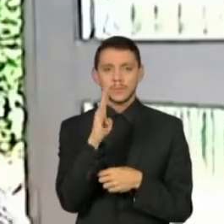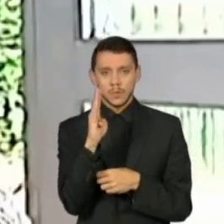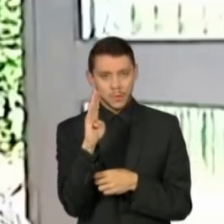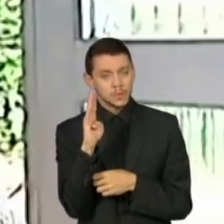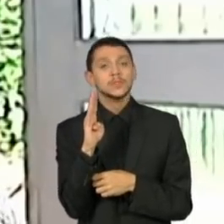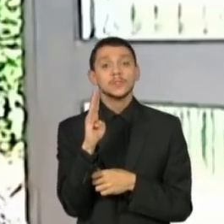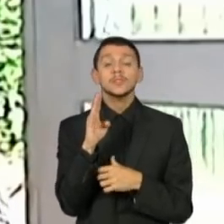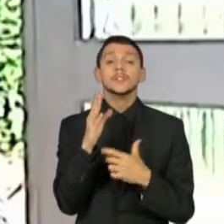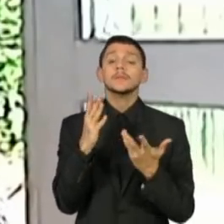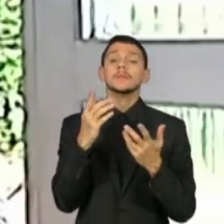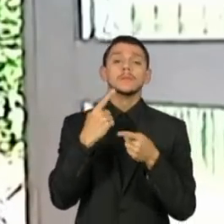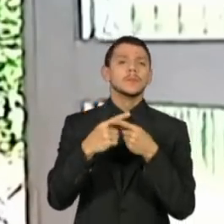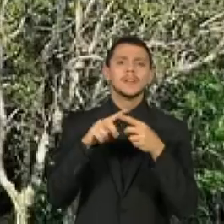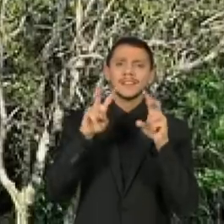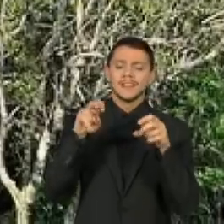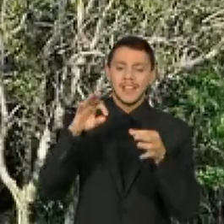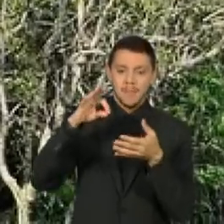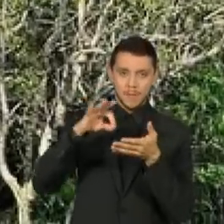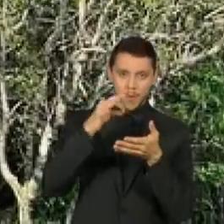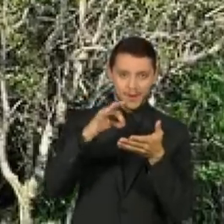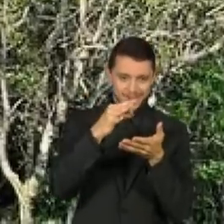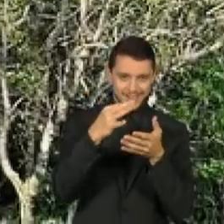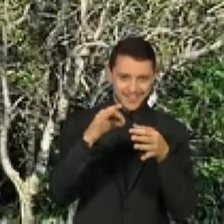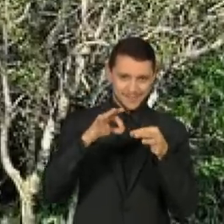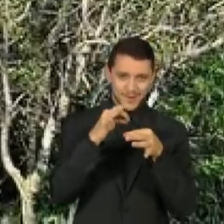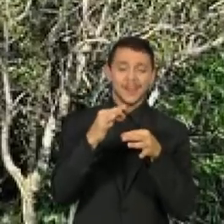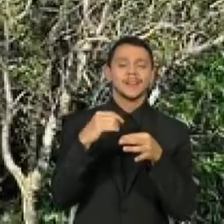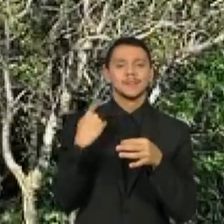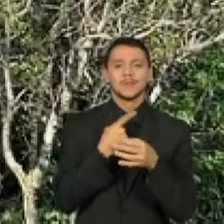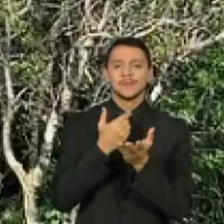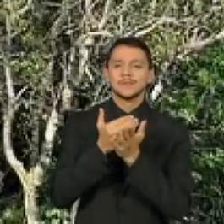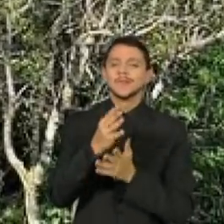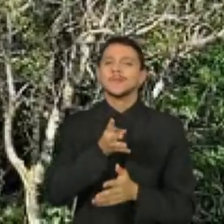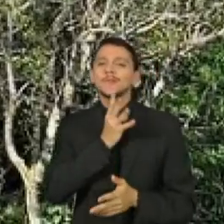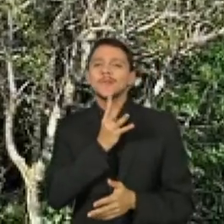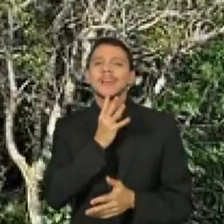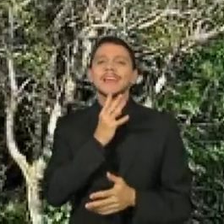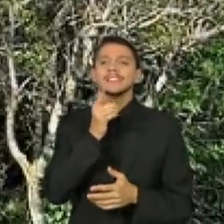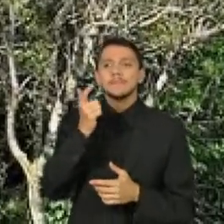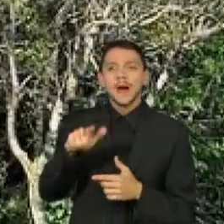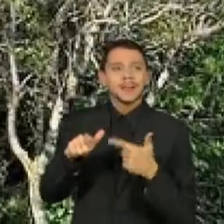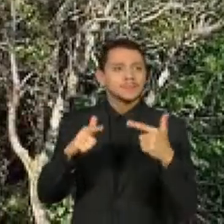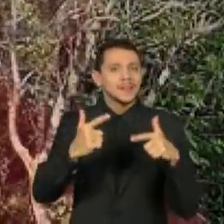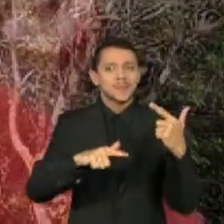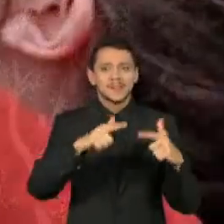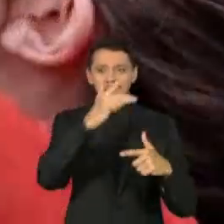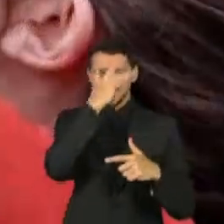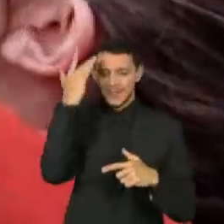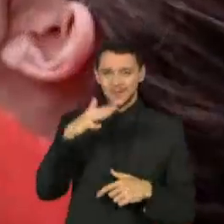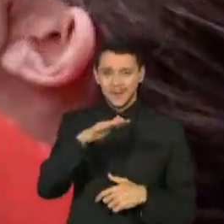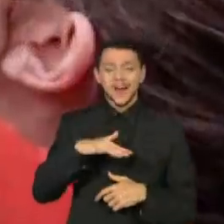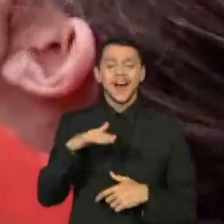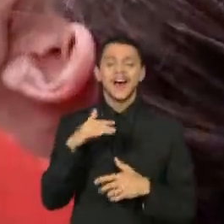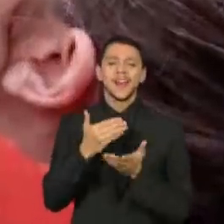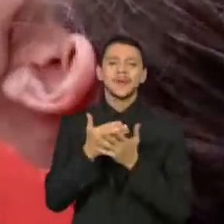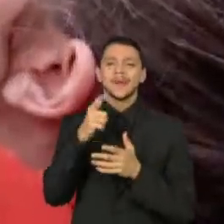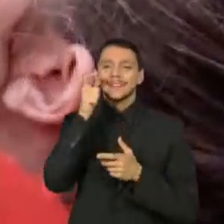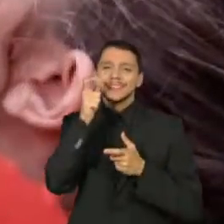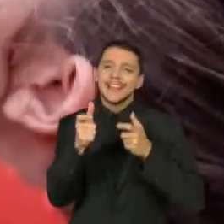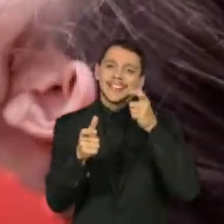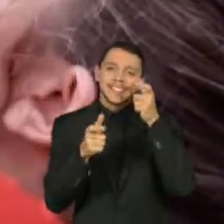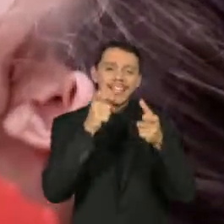conhecendo bastante gente da área e cada vez mais é algo que eu tenho me interessado mais, né?